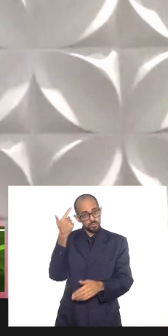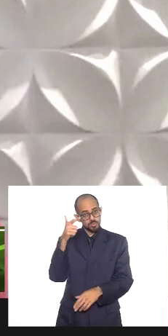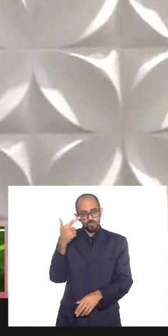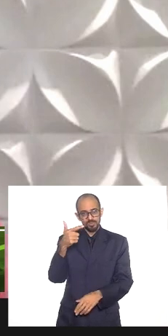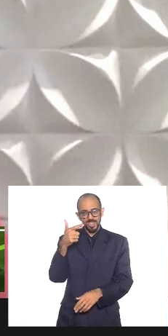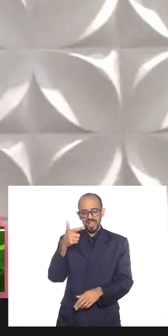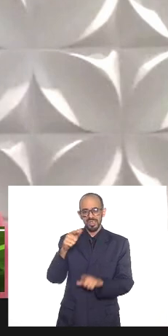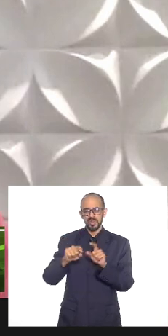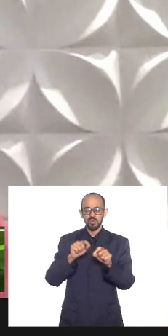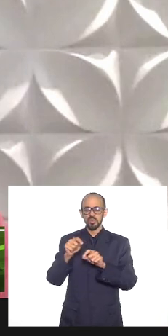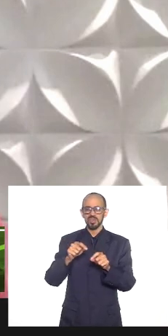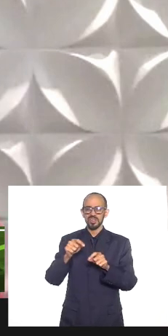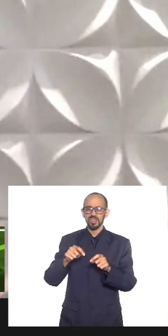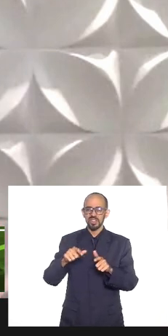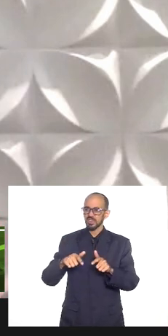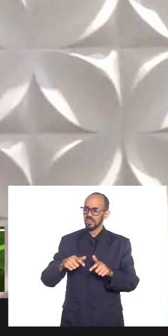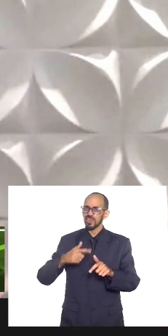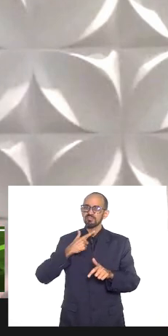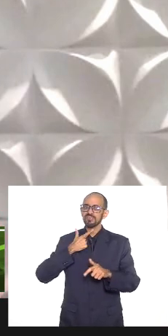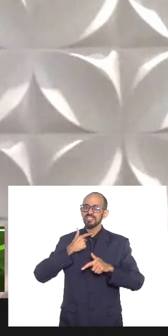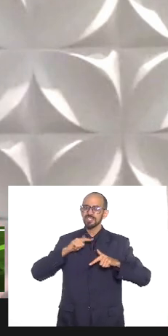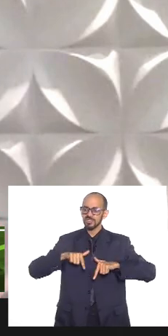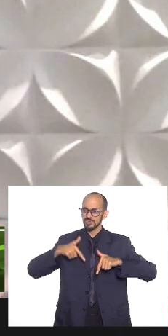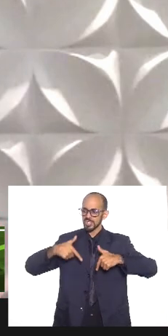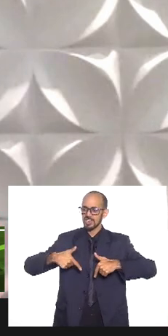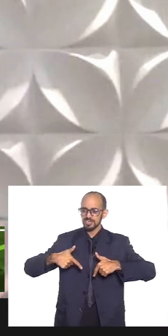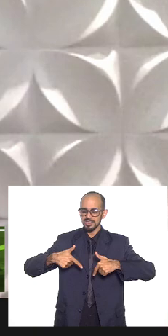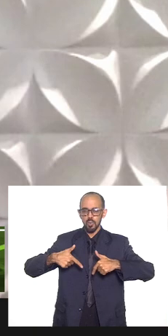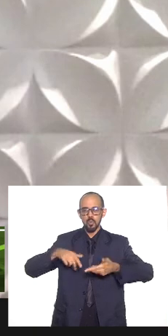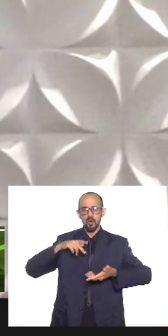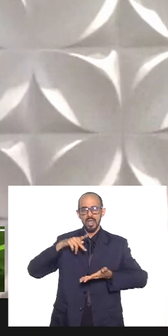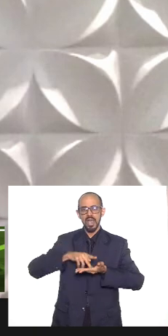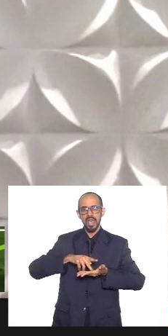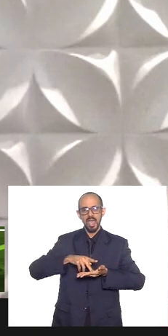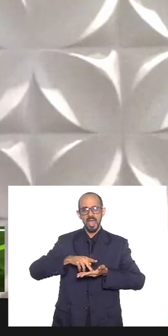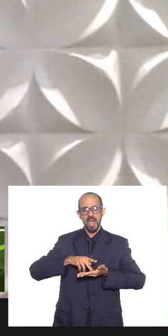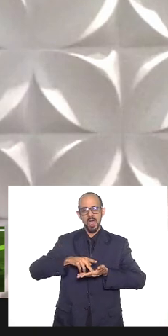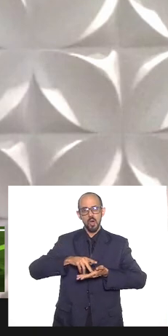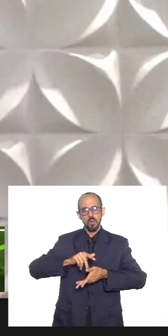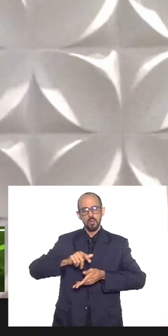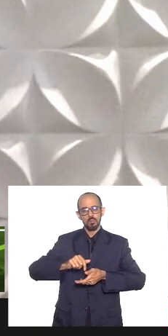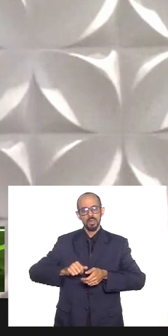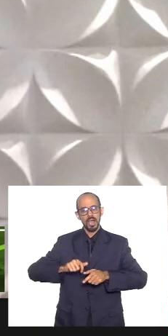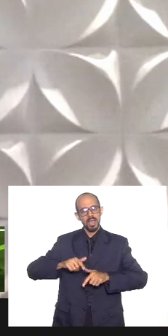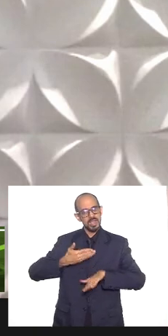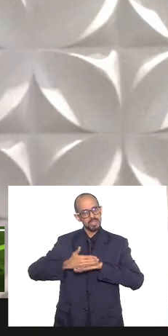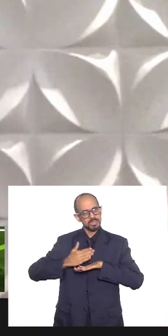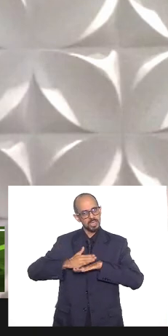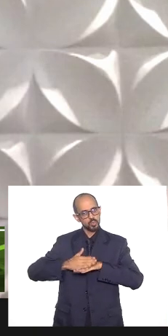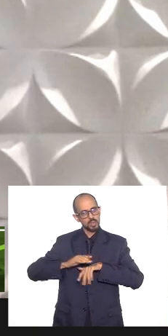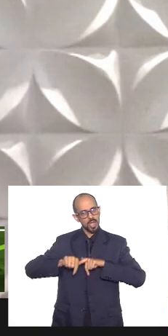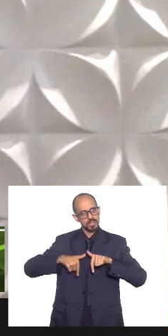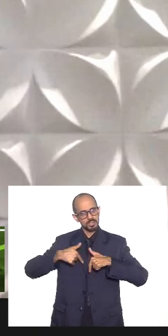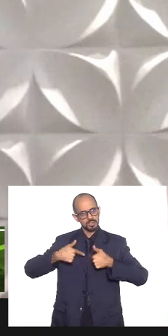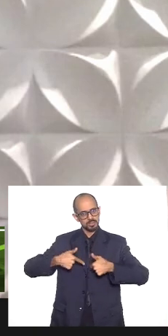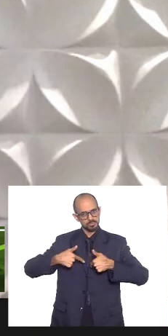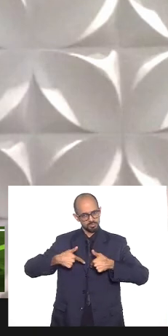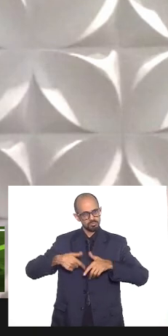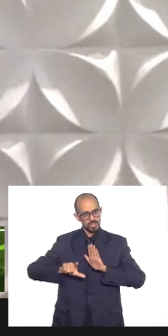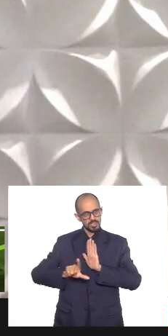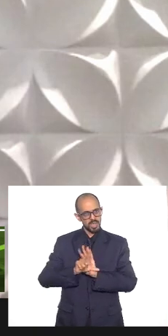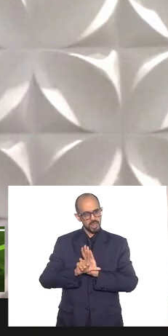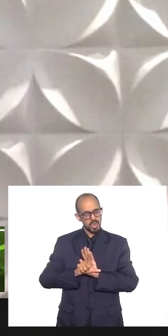vontade política para tornar real essa lei então quando o Tia Ju fala aqui do papel da